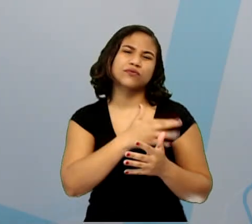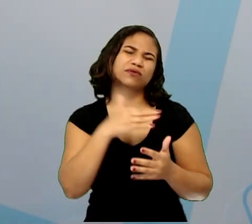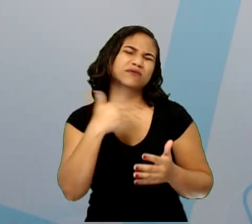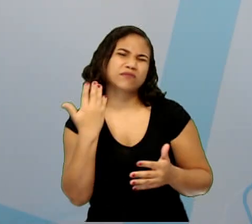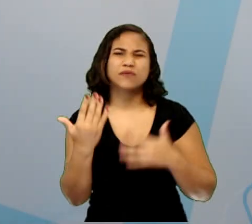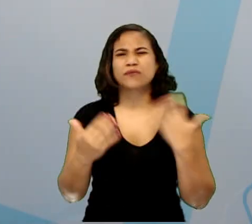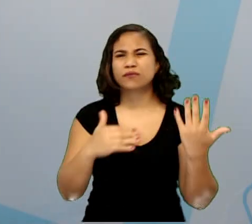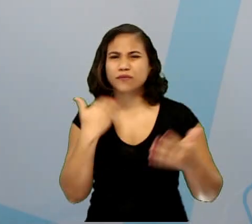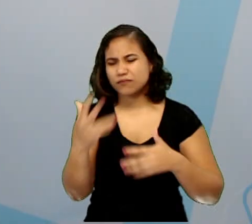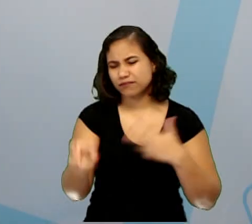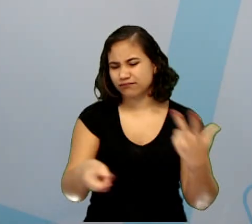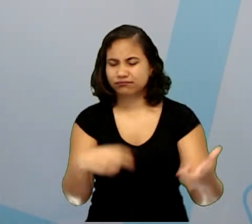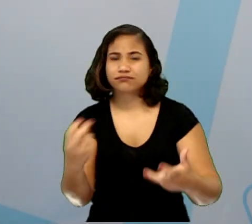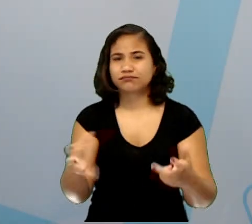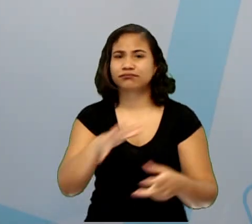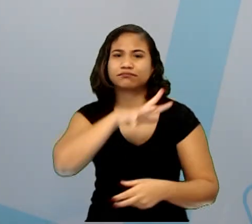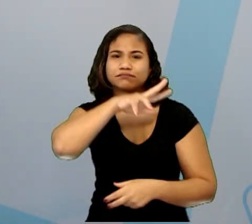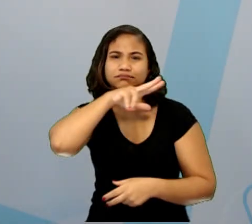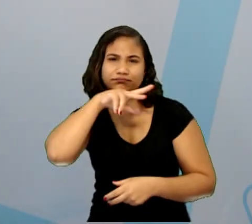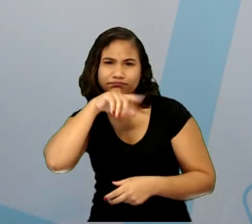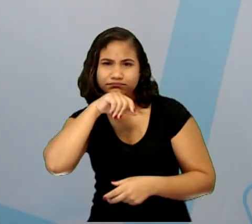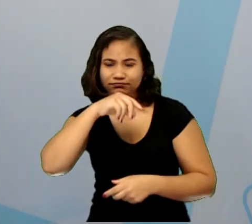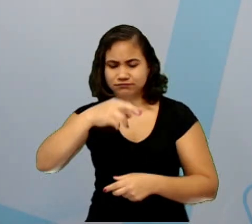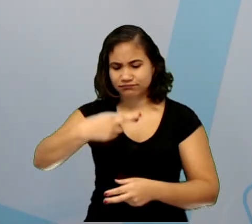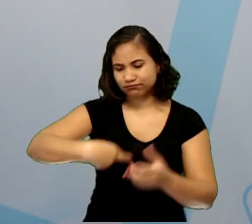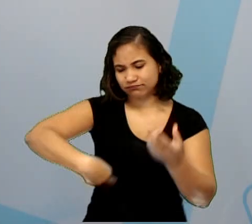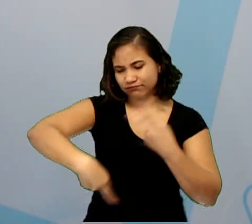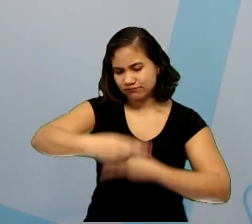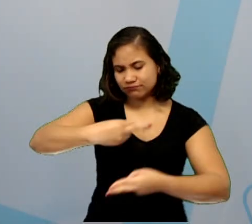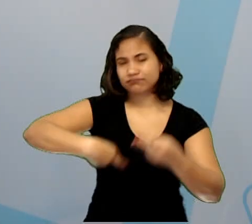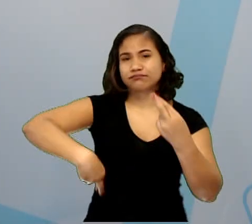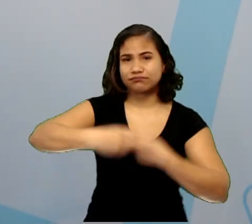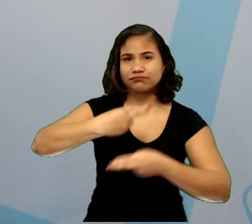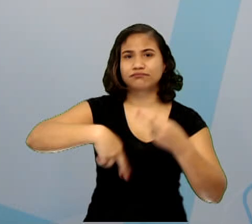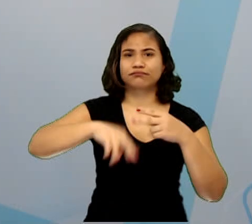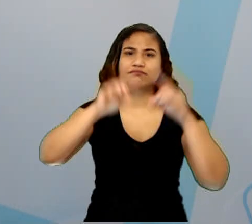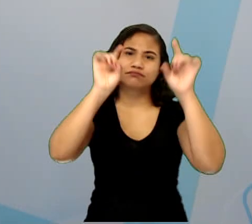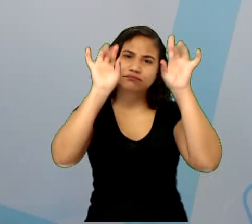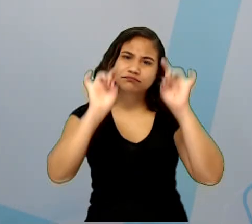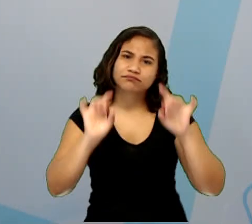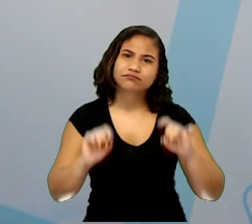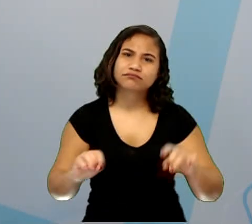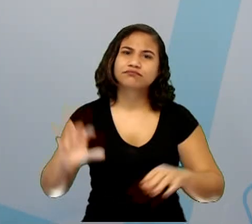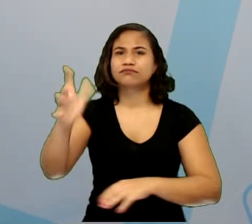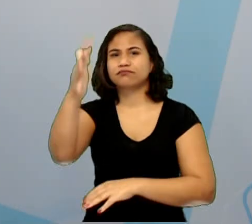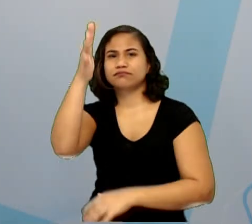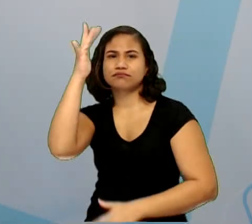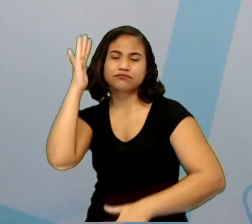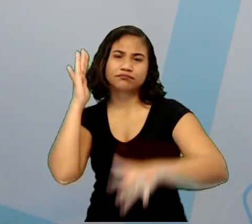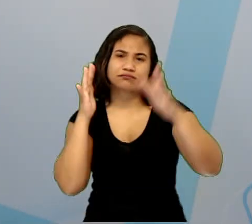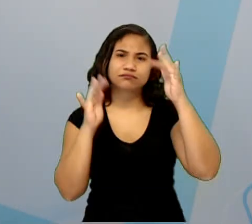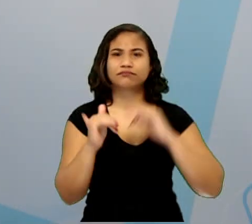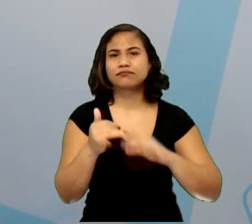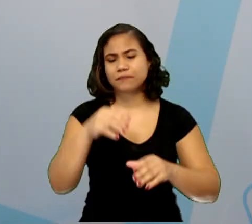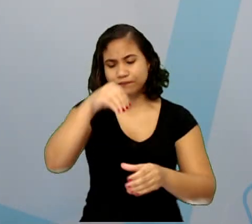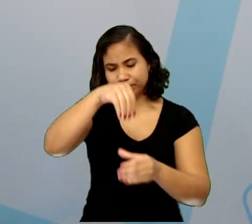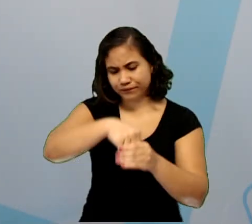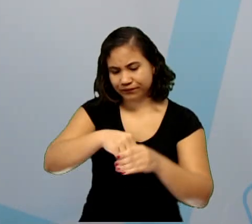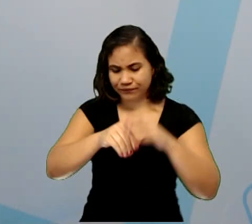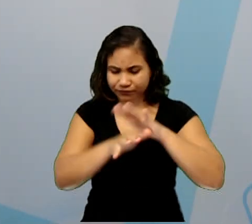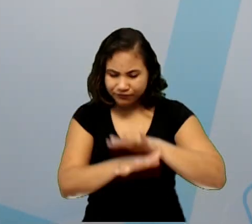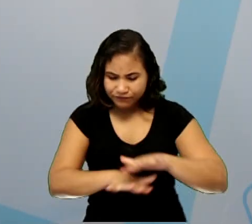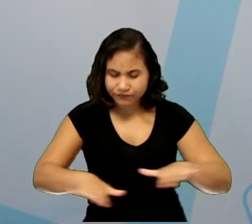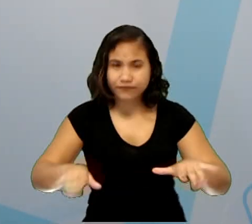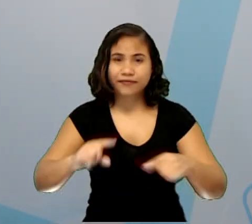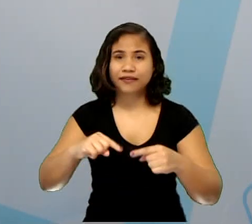reaproveitado pela natureza, exclusivamente pelo solo, que depois